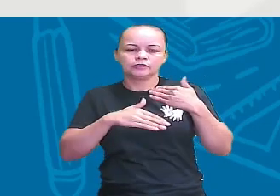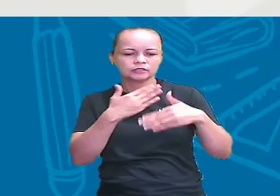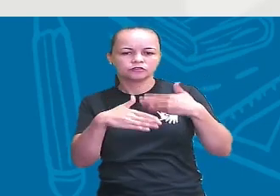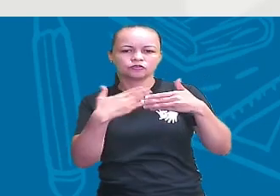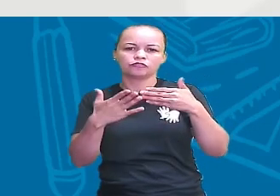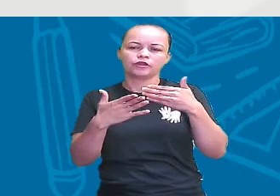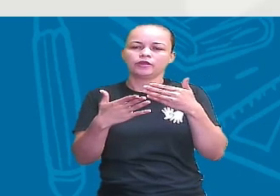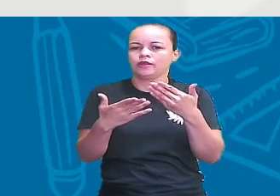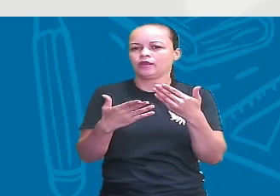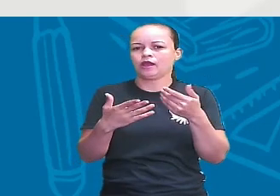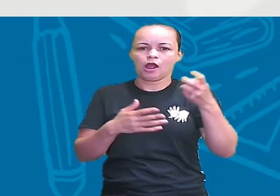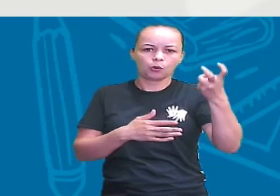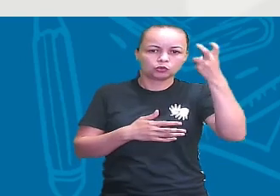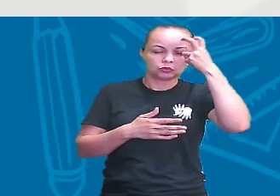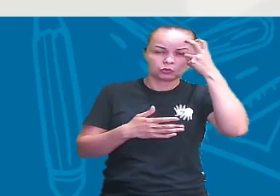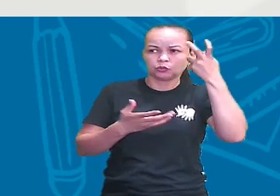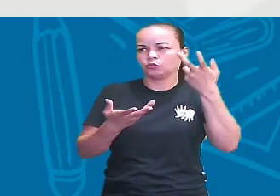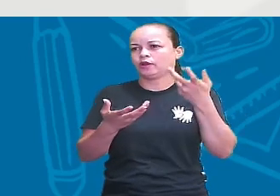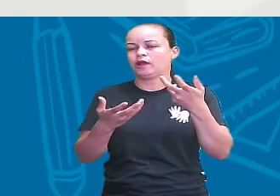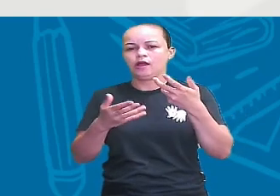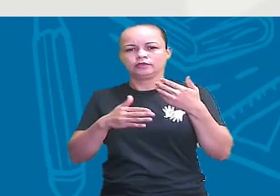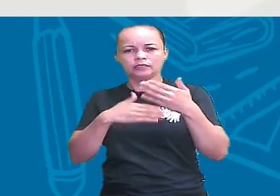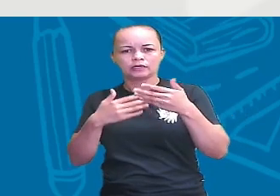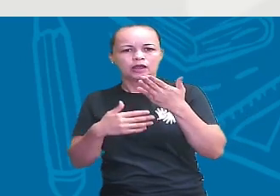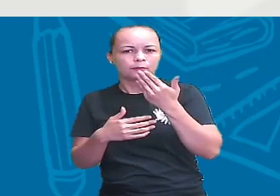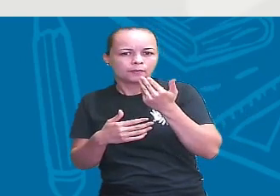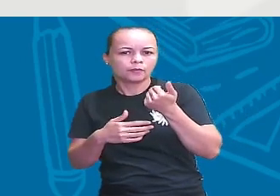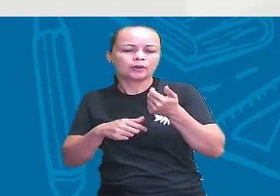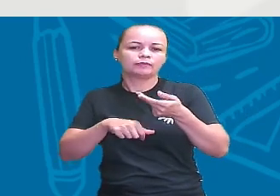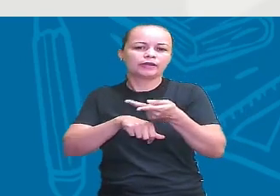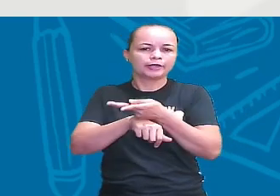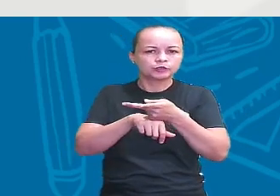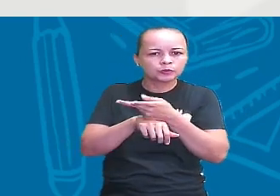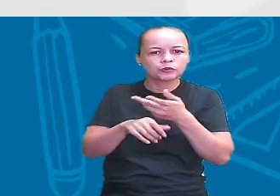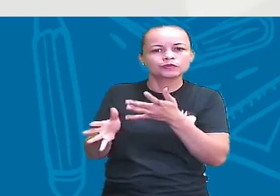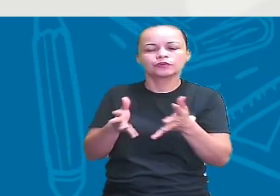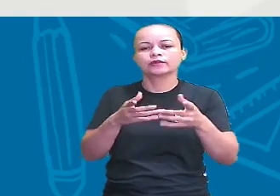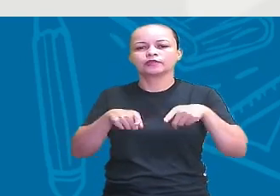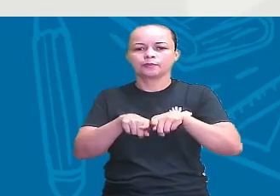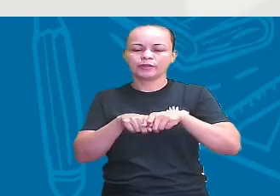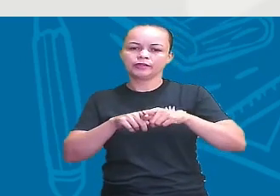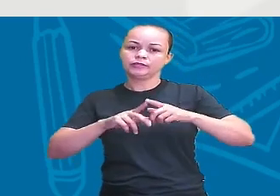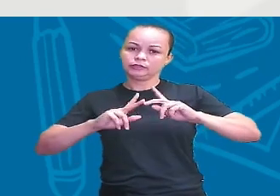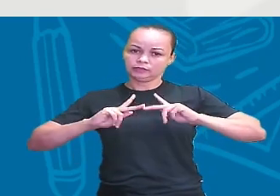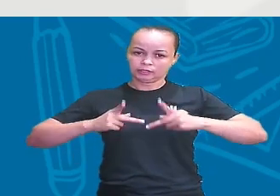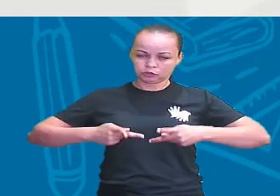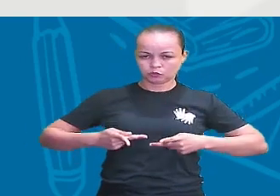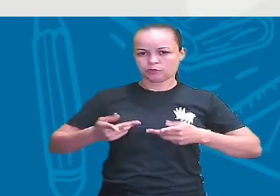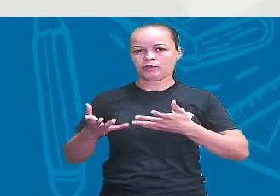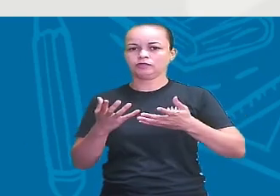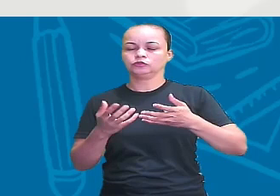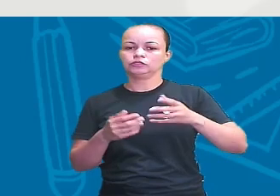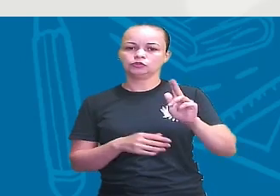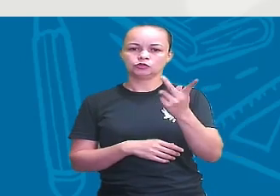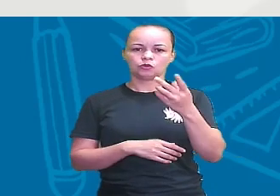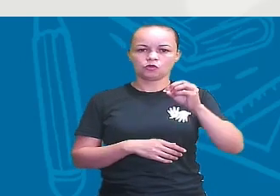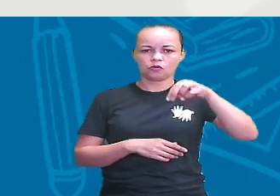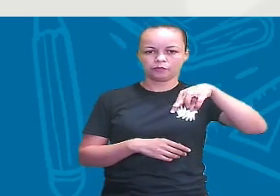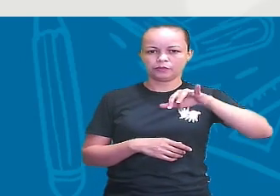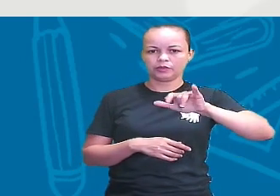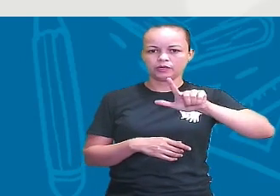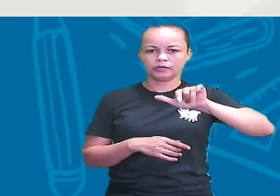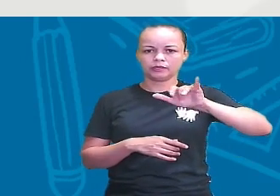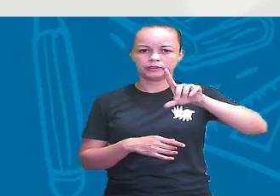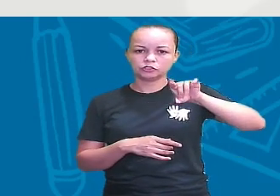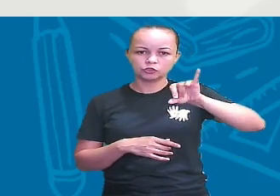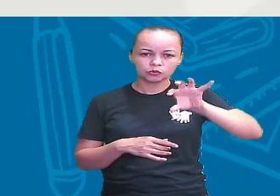de construção de moradias. Então, por isso que esses seres humanos e esses hominídeos também, eles começam a se espalhar